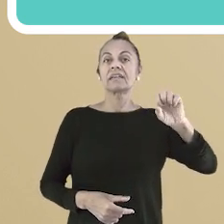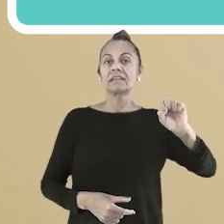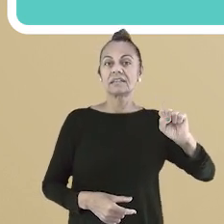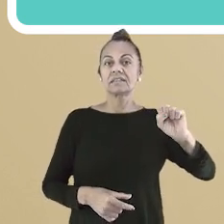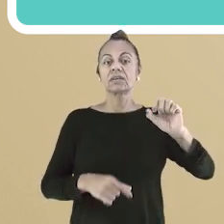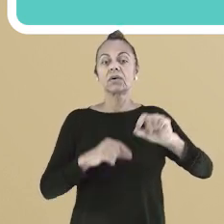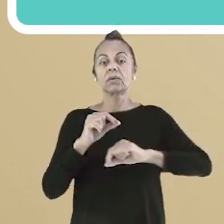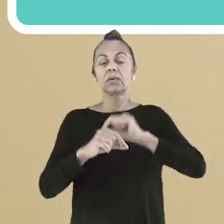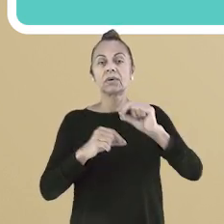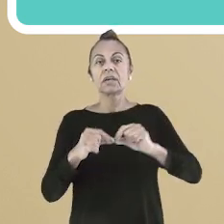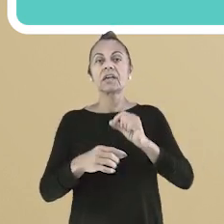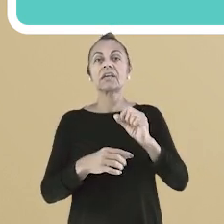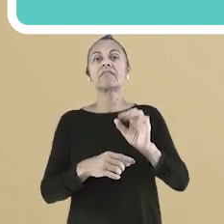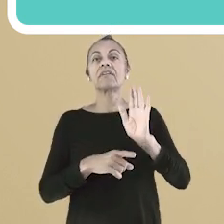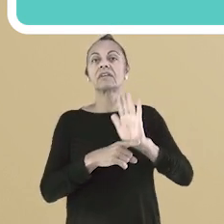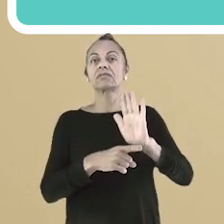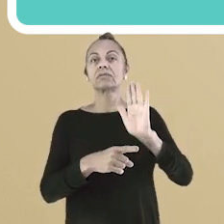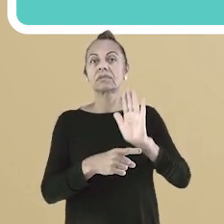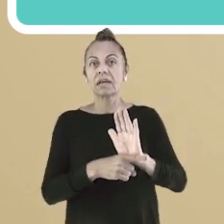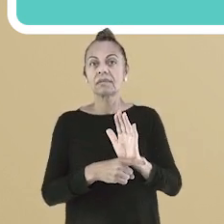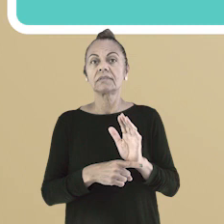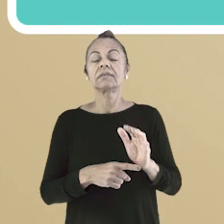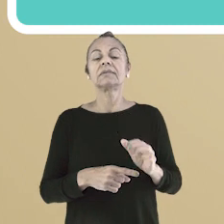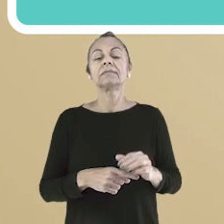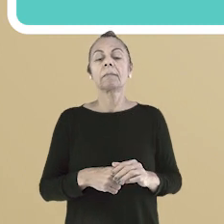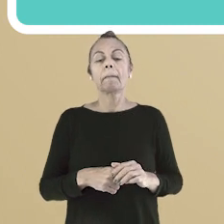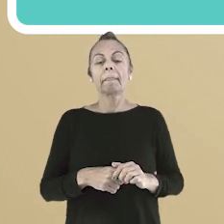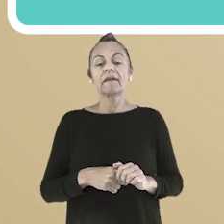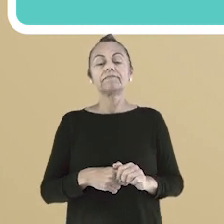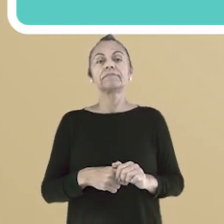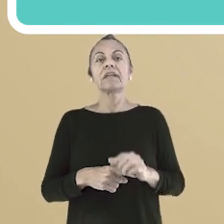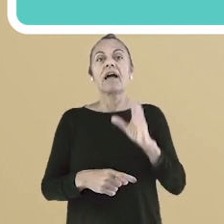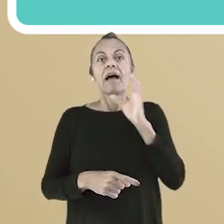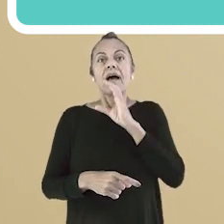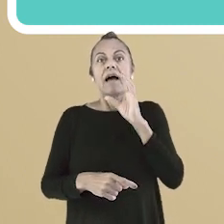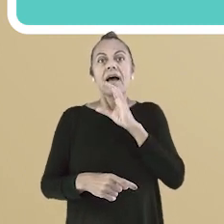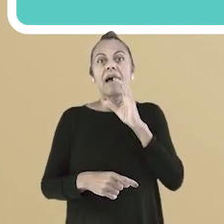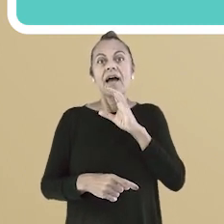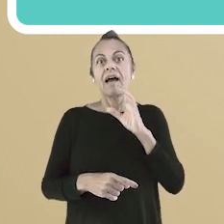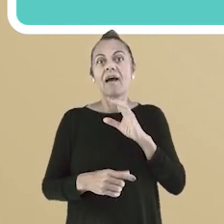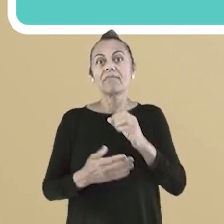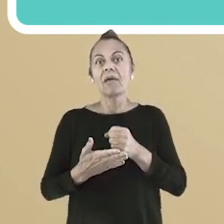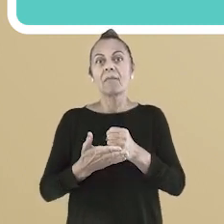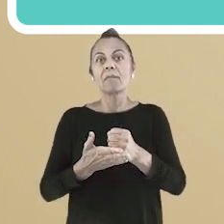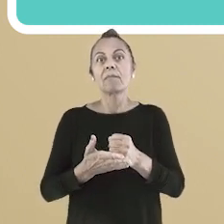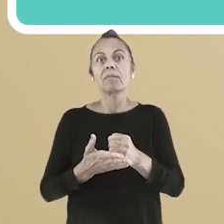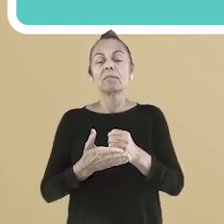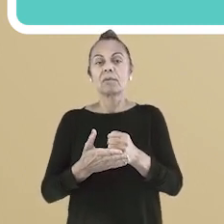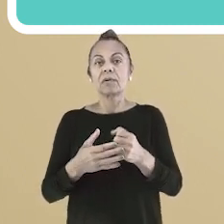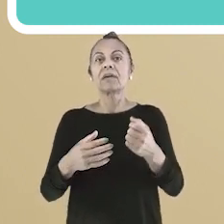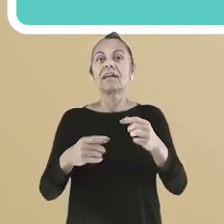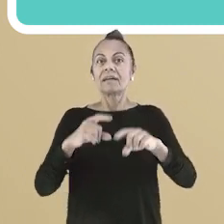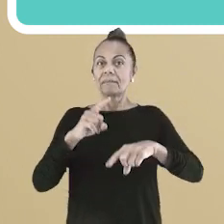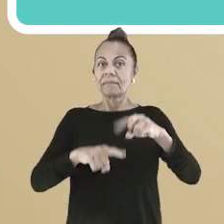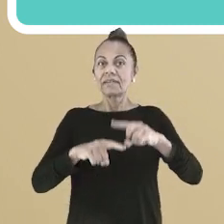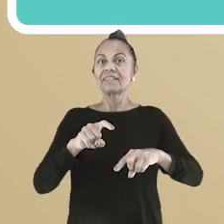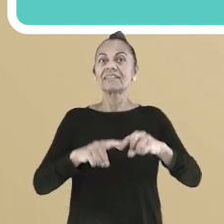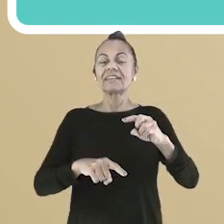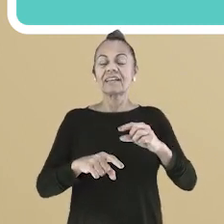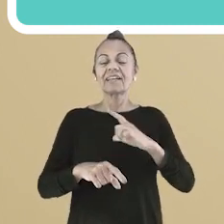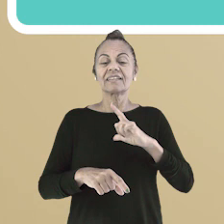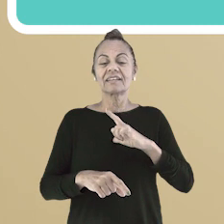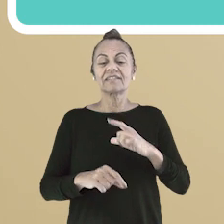os EPIs, itens de primeiros socorros, emblemas de segurança, chuveiros de emergência e sinalizações de portas.